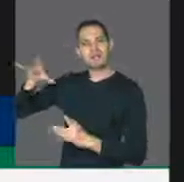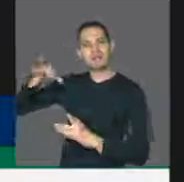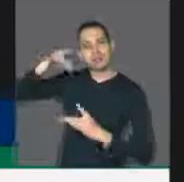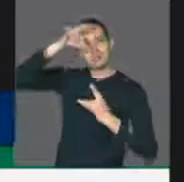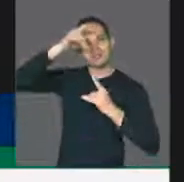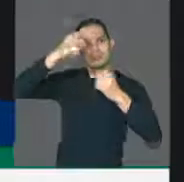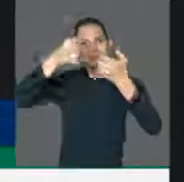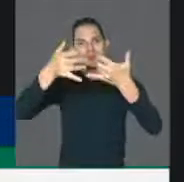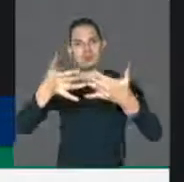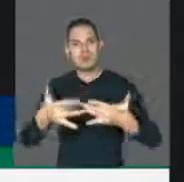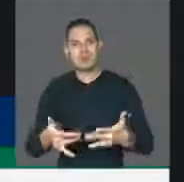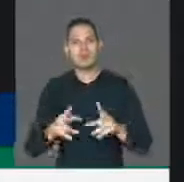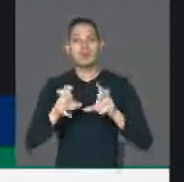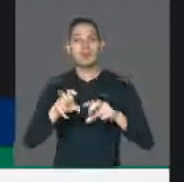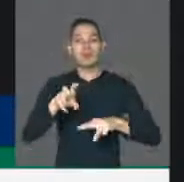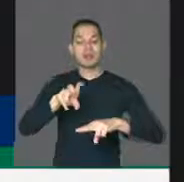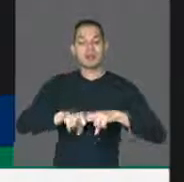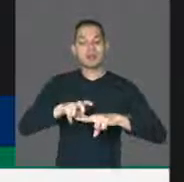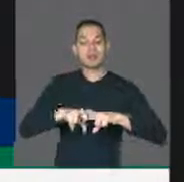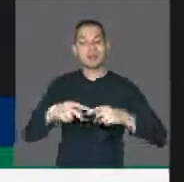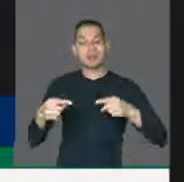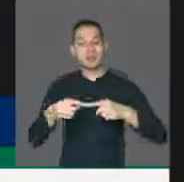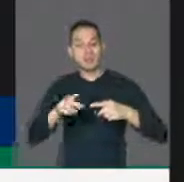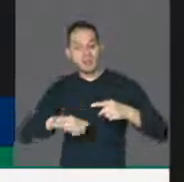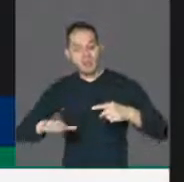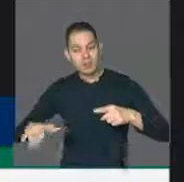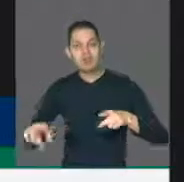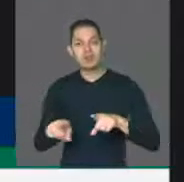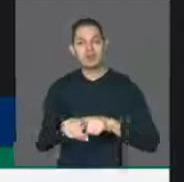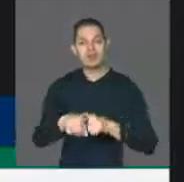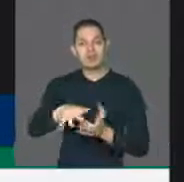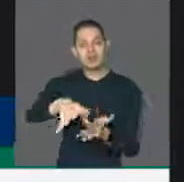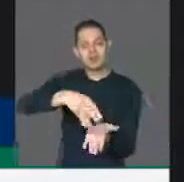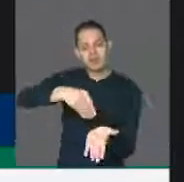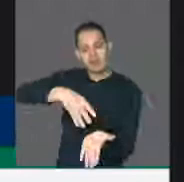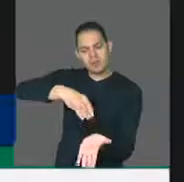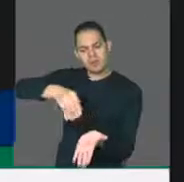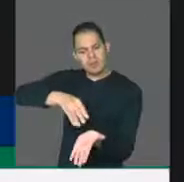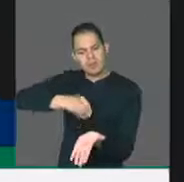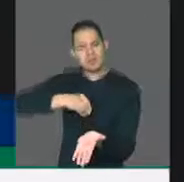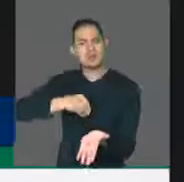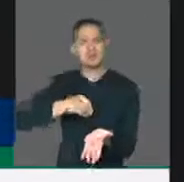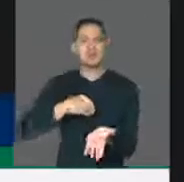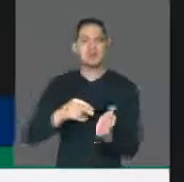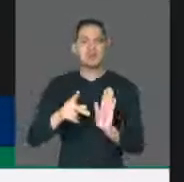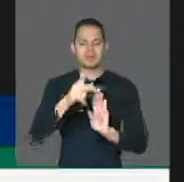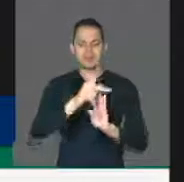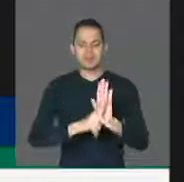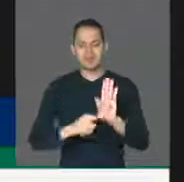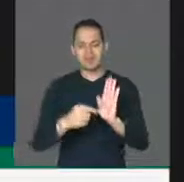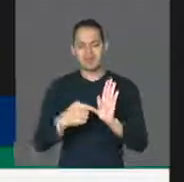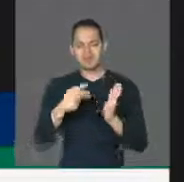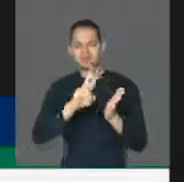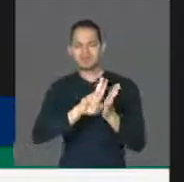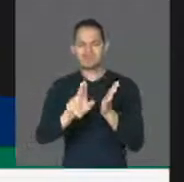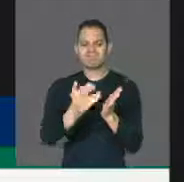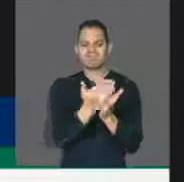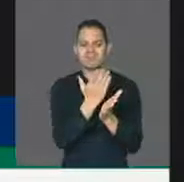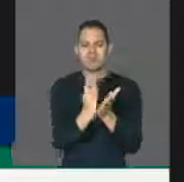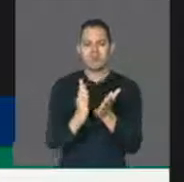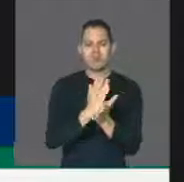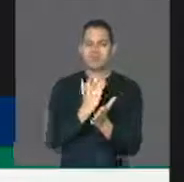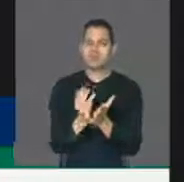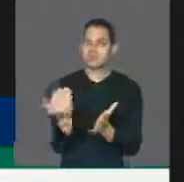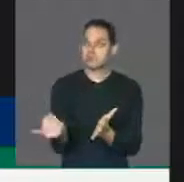concerna a questão das cadeirinhas, dos exames, ainda tem questões desse projeto que é de grande relevância que nós deveríamos estar